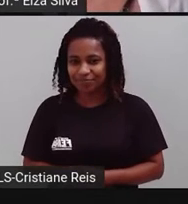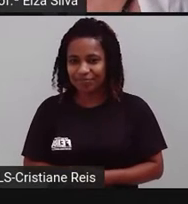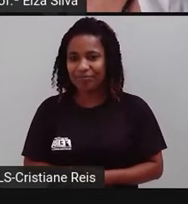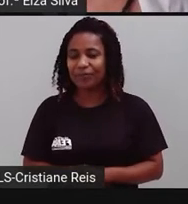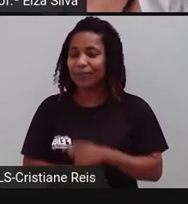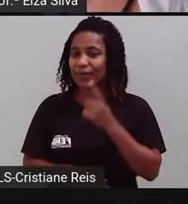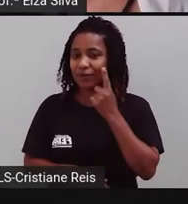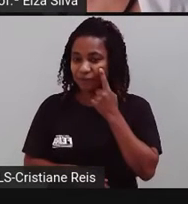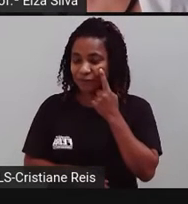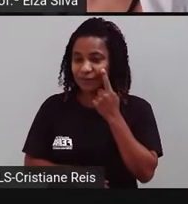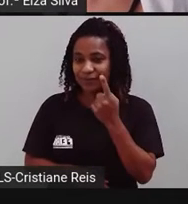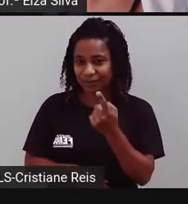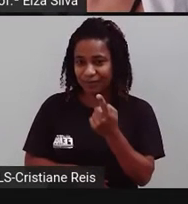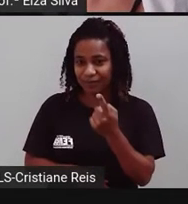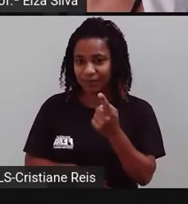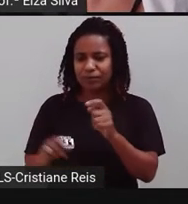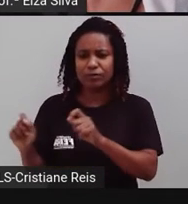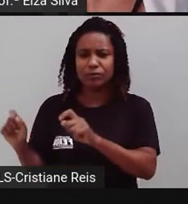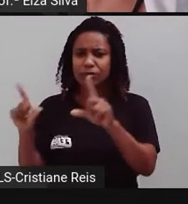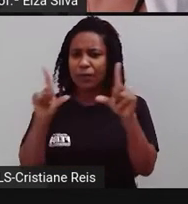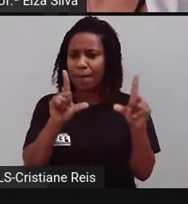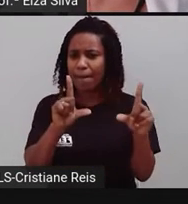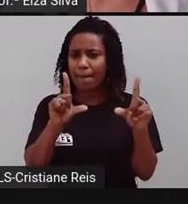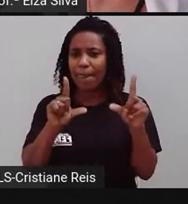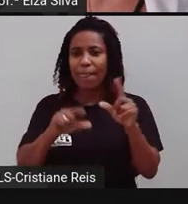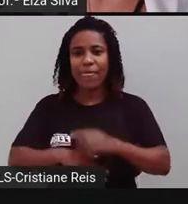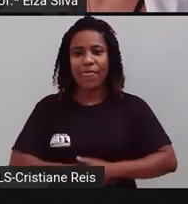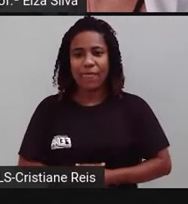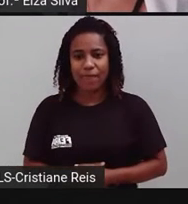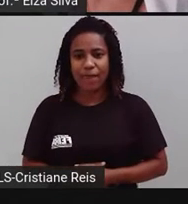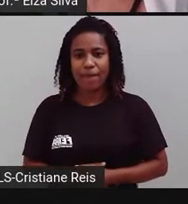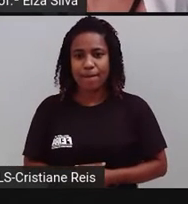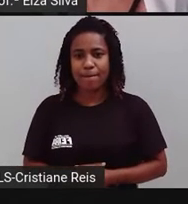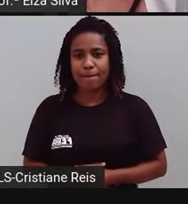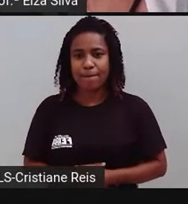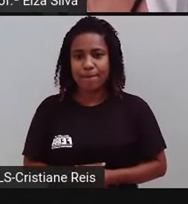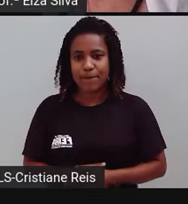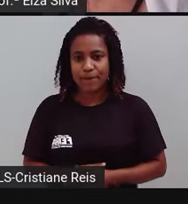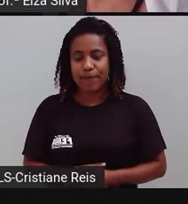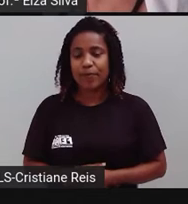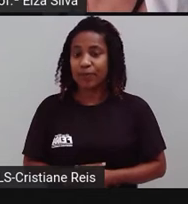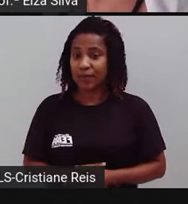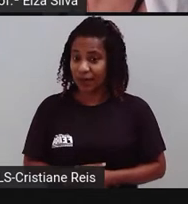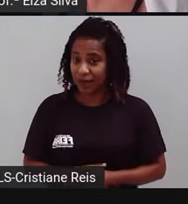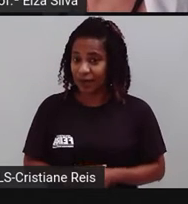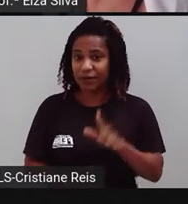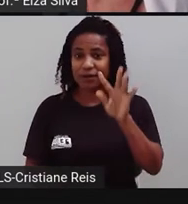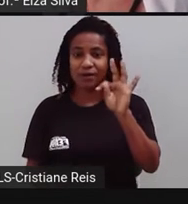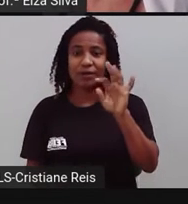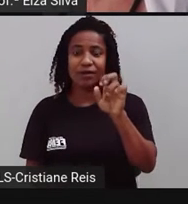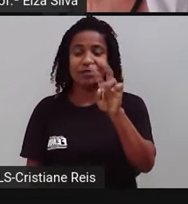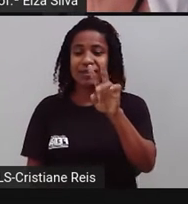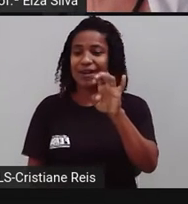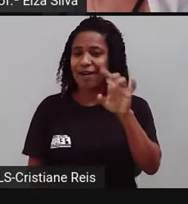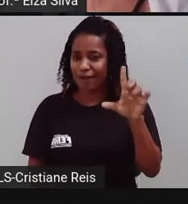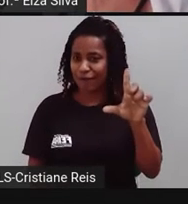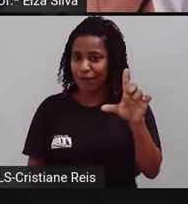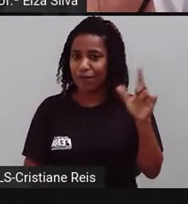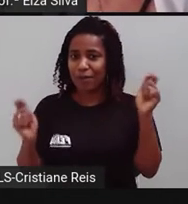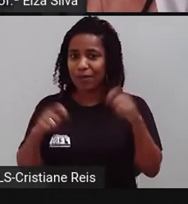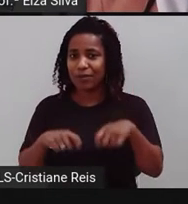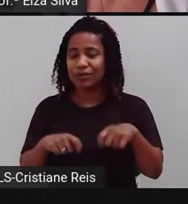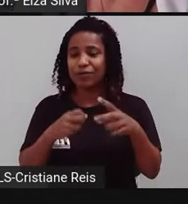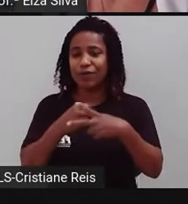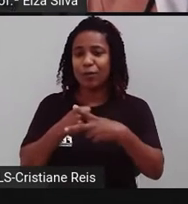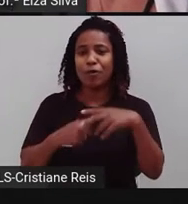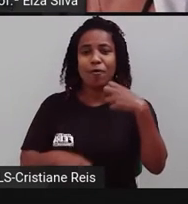Observe o que é que eu espelho aqui para vocês. To travel. Ele pode ser o verbo viajar, mas também ele pode ser usado com